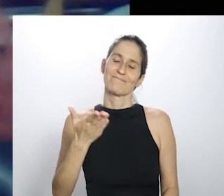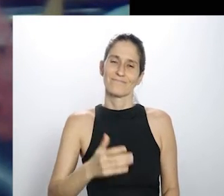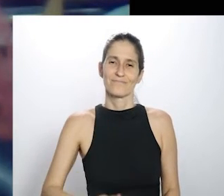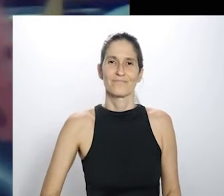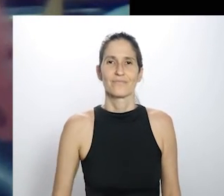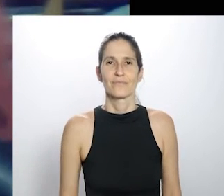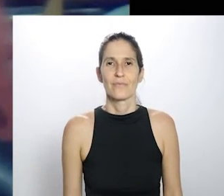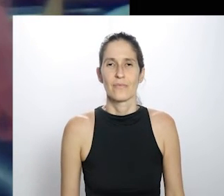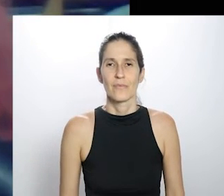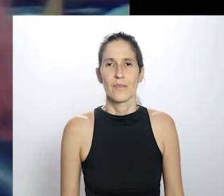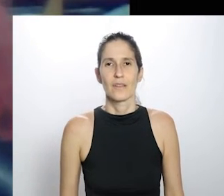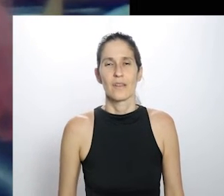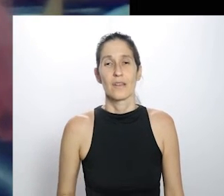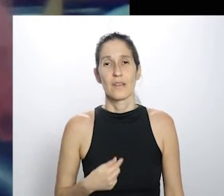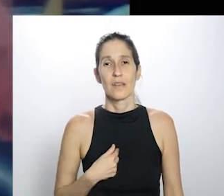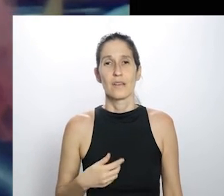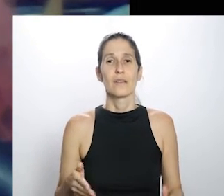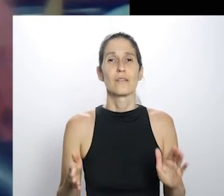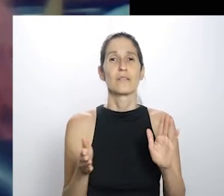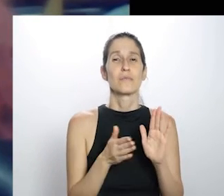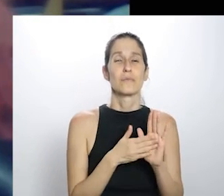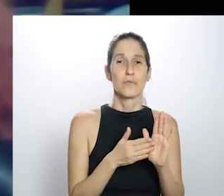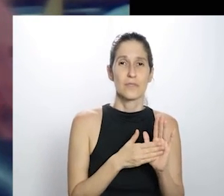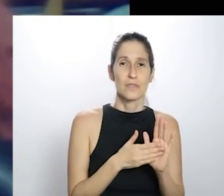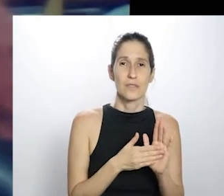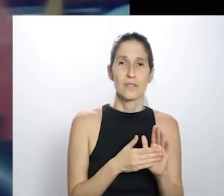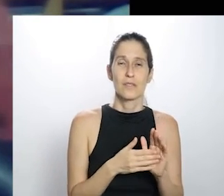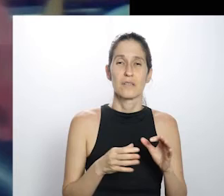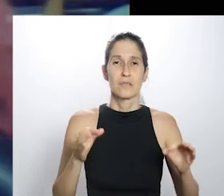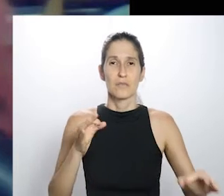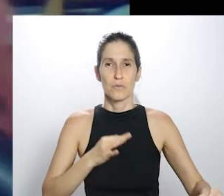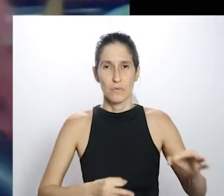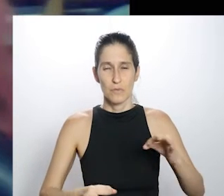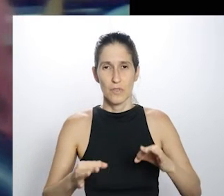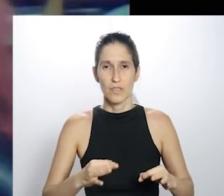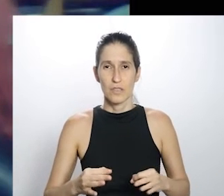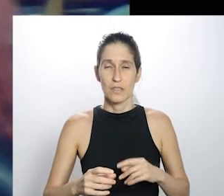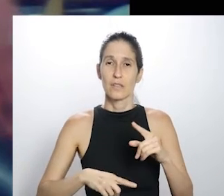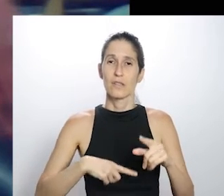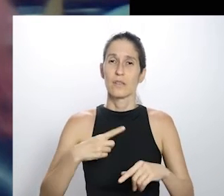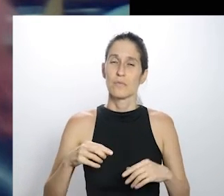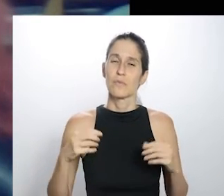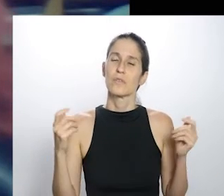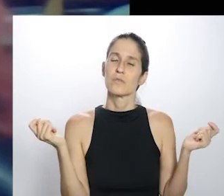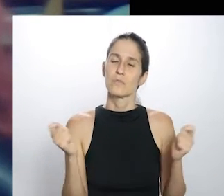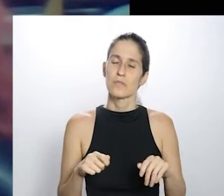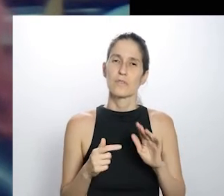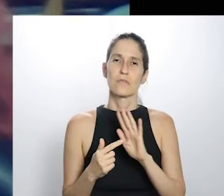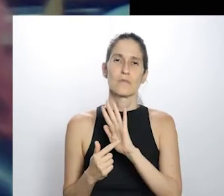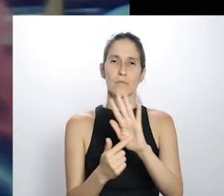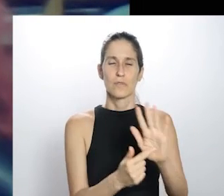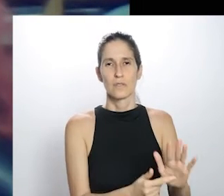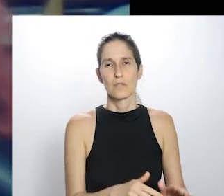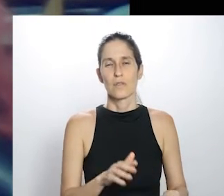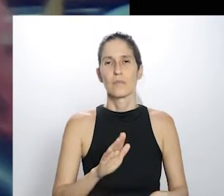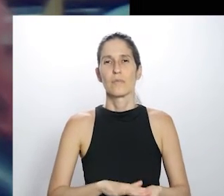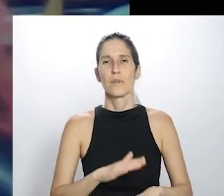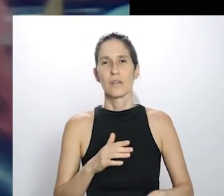todos vocês. Bom, eu acabei de colocar aí uma série de campanhas, depois posso colocar mais, que estão